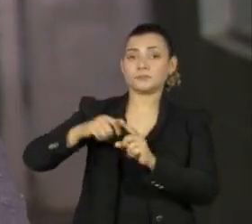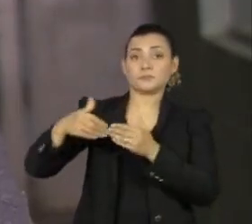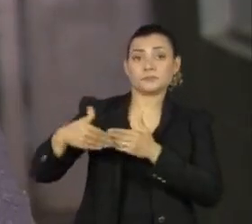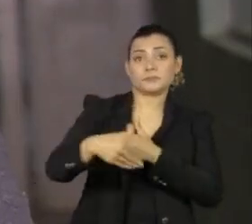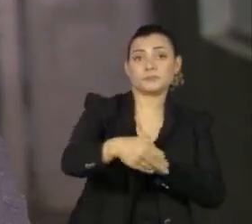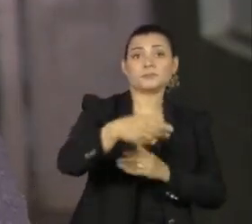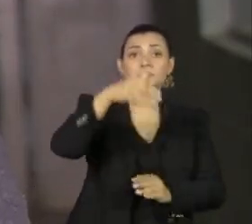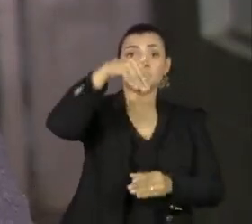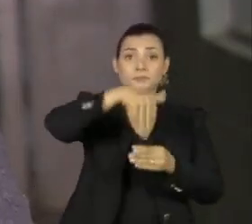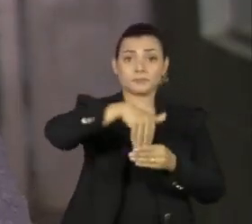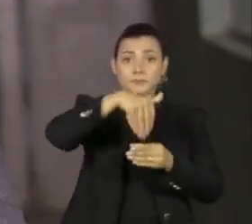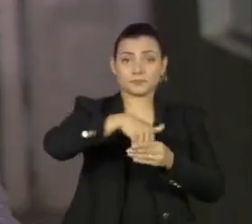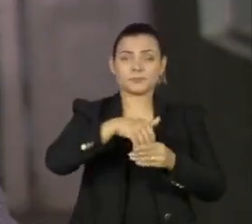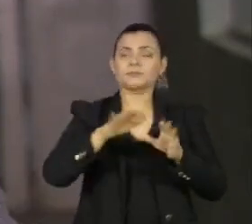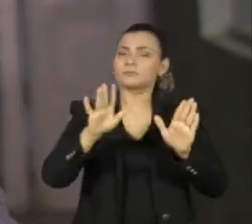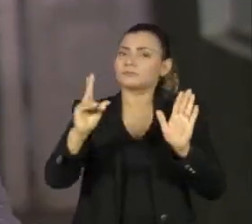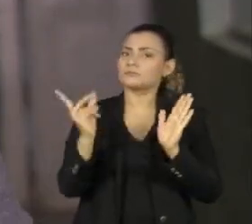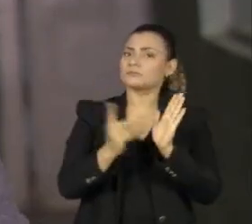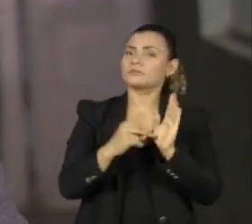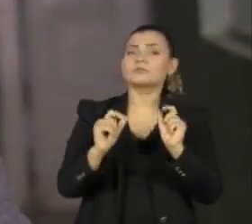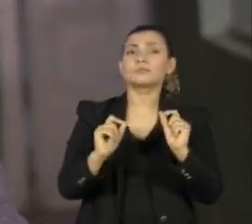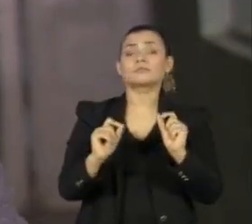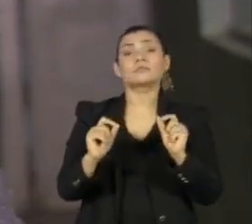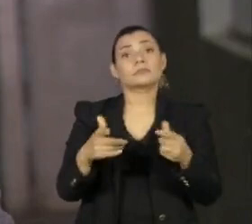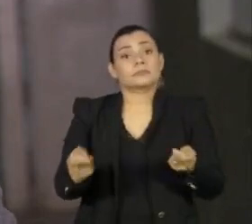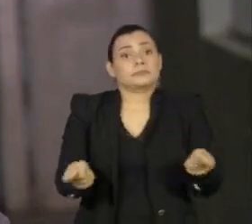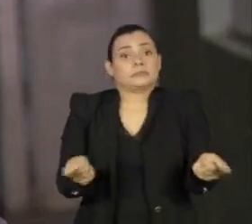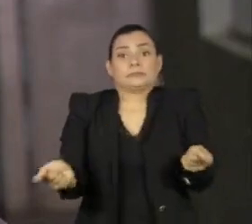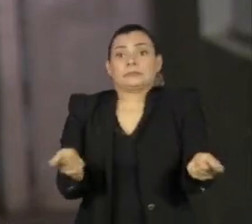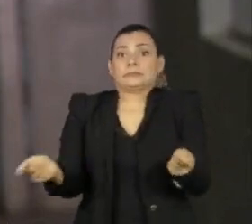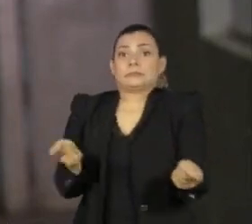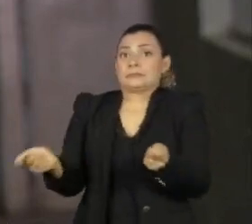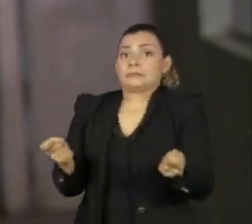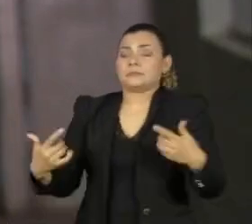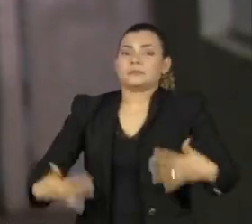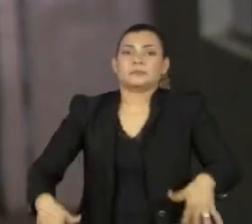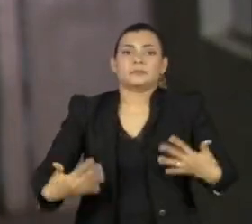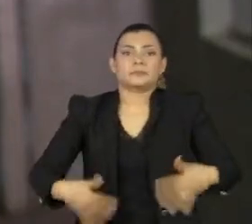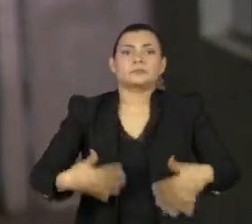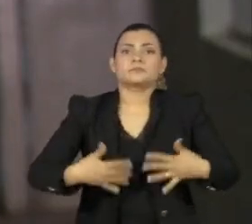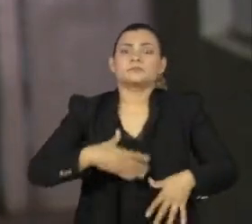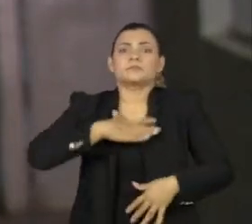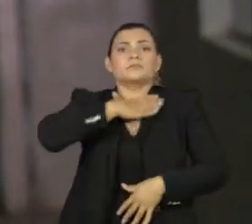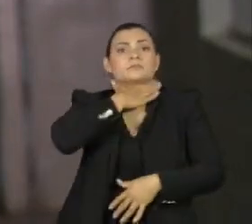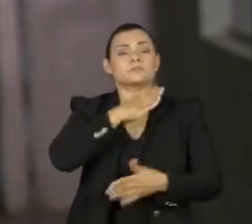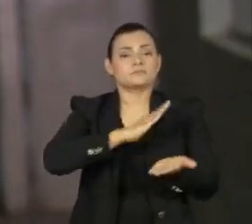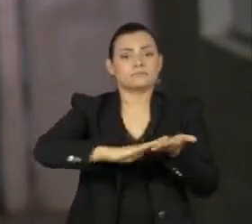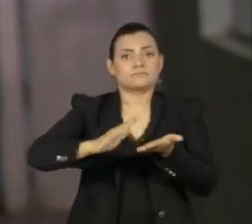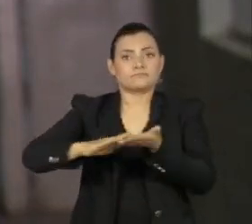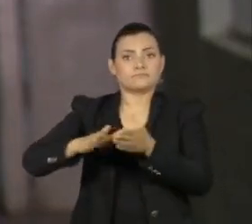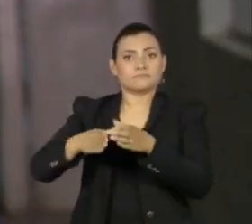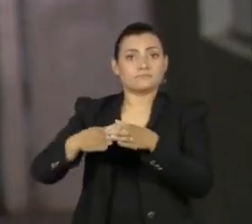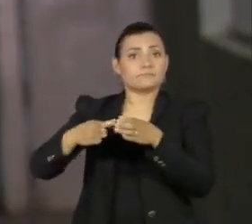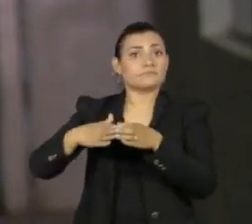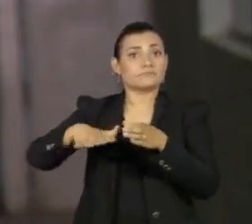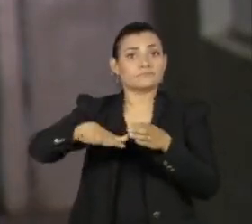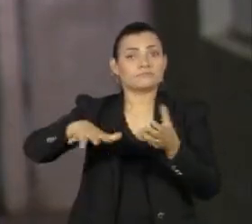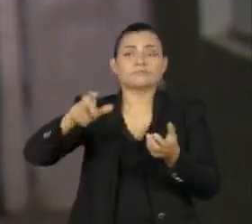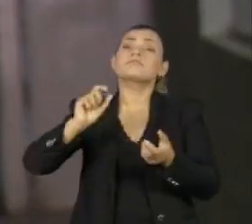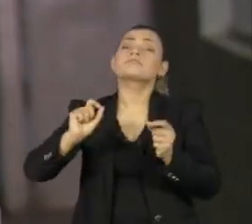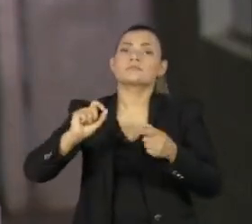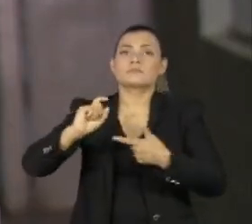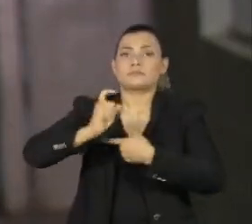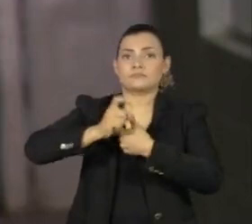eleições. O restante vai aliviar o aperto sobre as chamadas despesas discricionárias do Poder Executivo, que